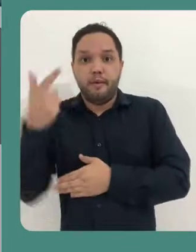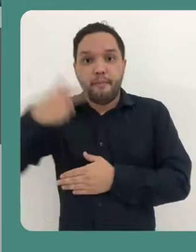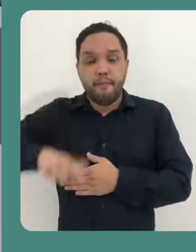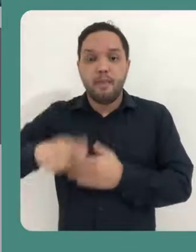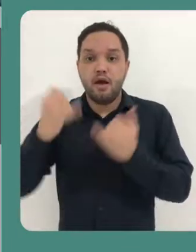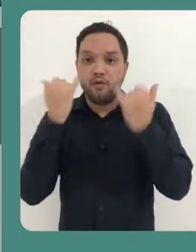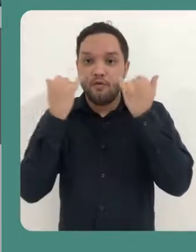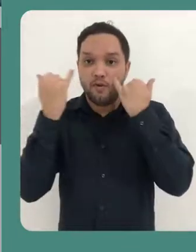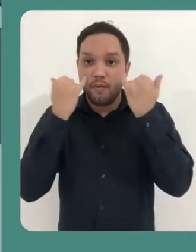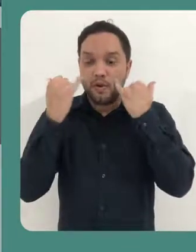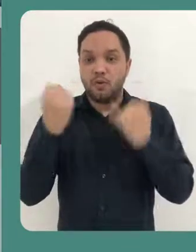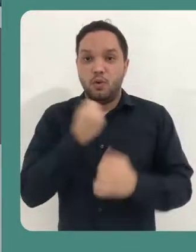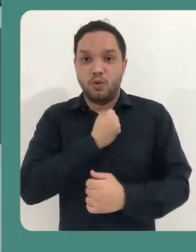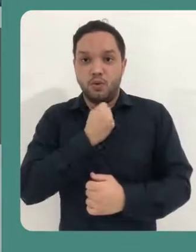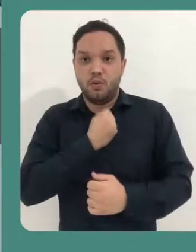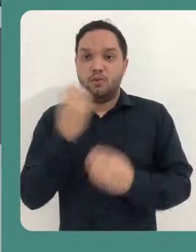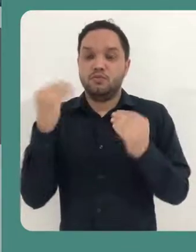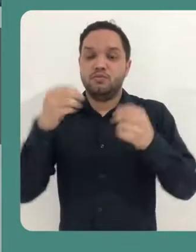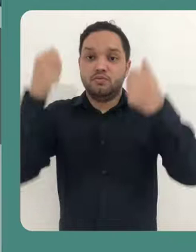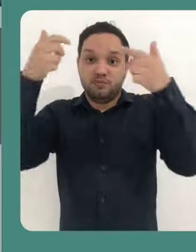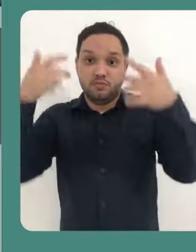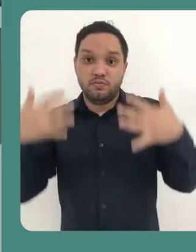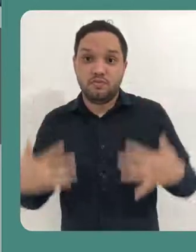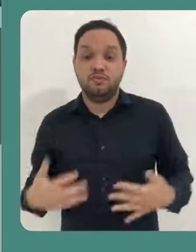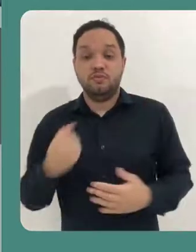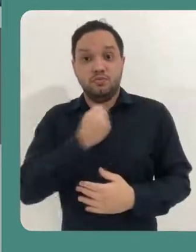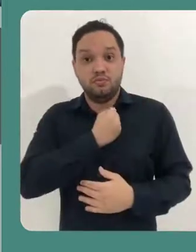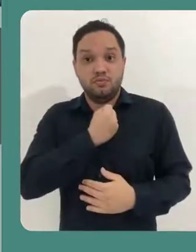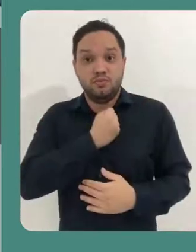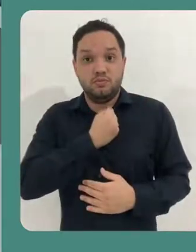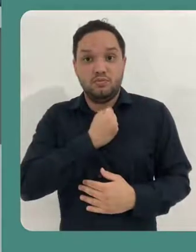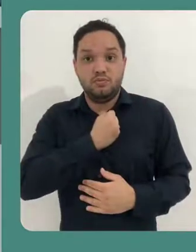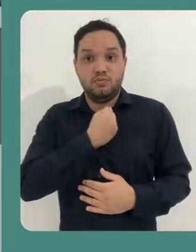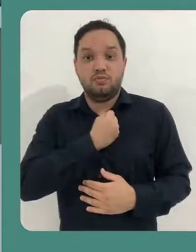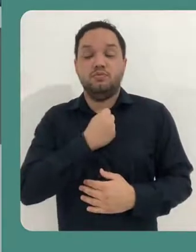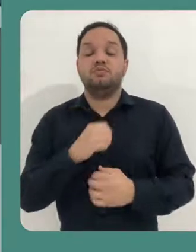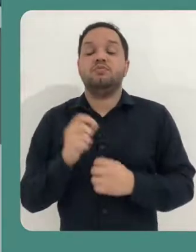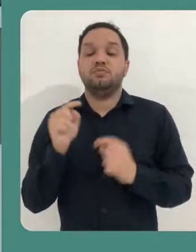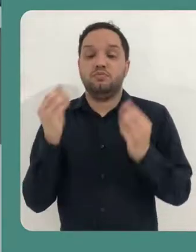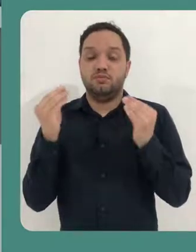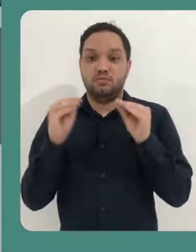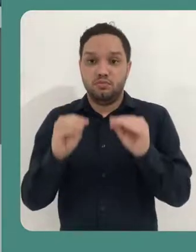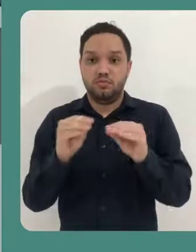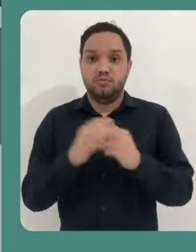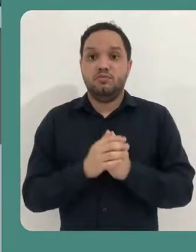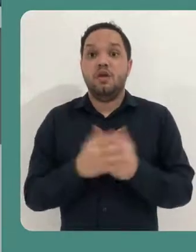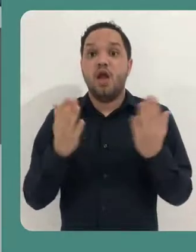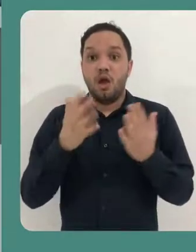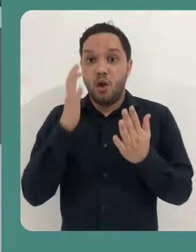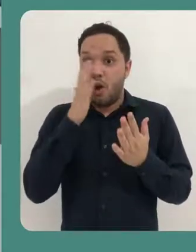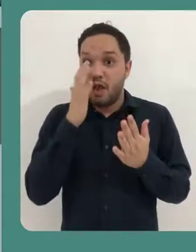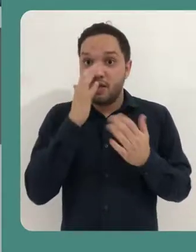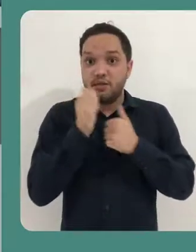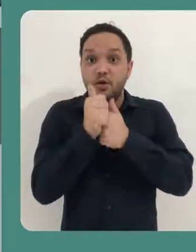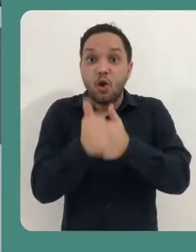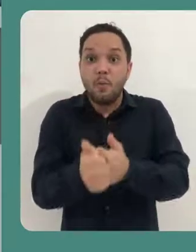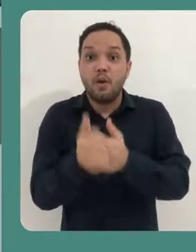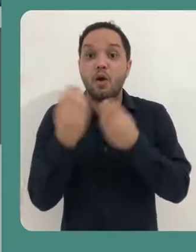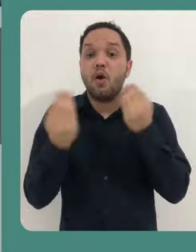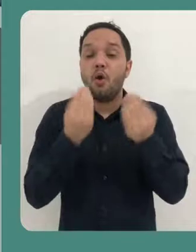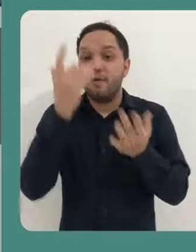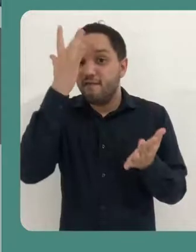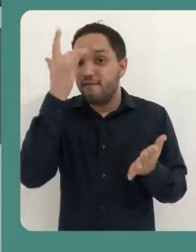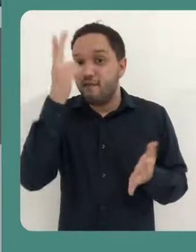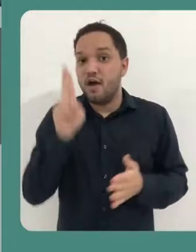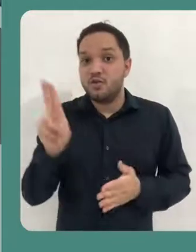aqui eu vou anexar mais uma informação numérica, é um infográfico que trata sobre números a partir da corrosão. Me